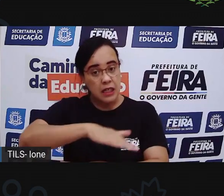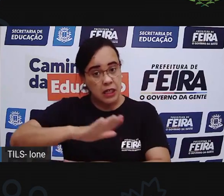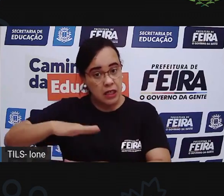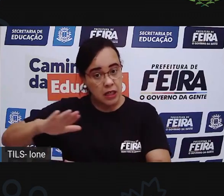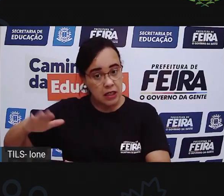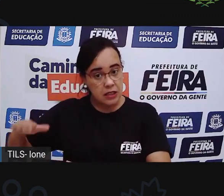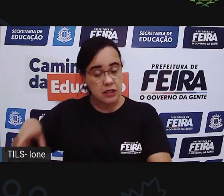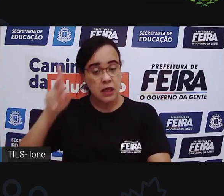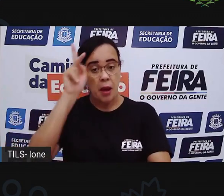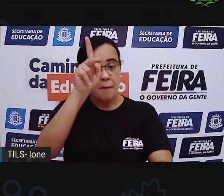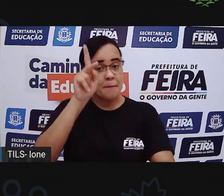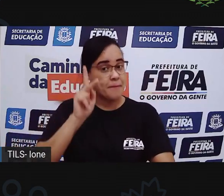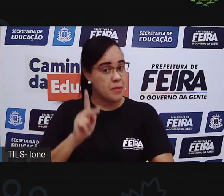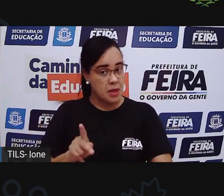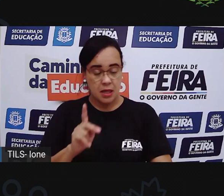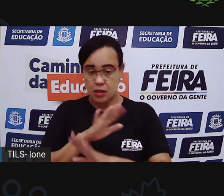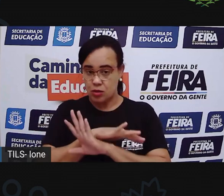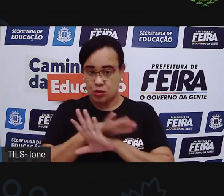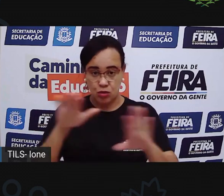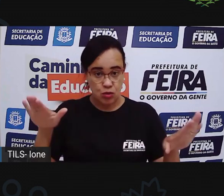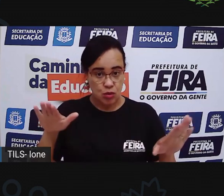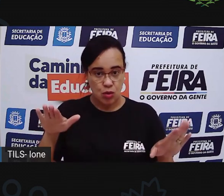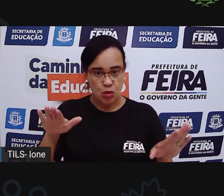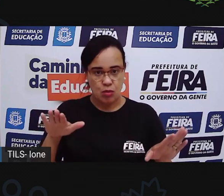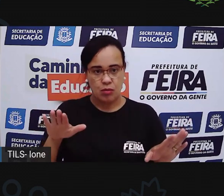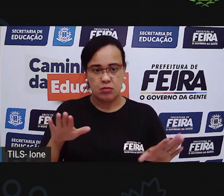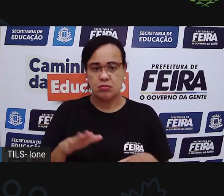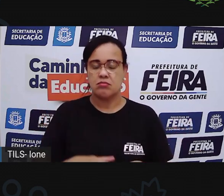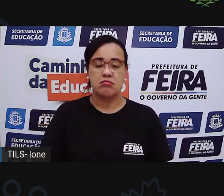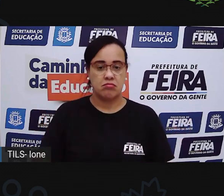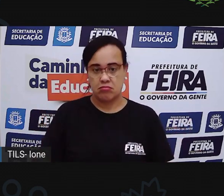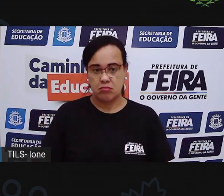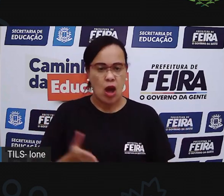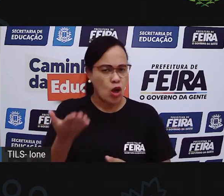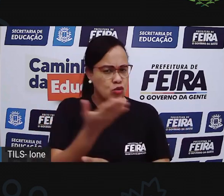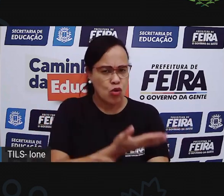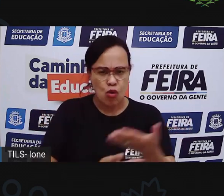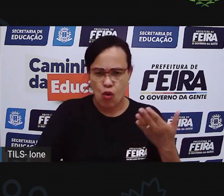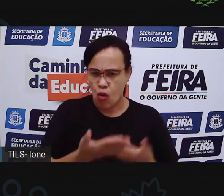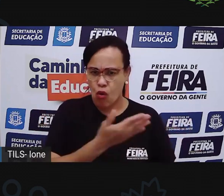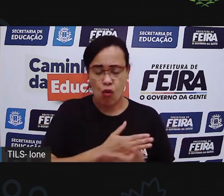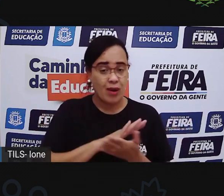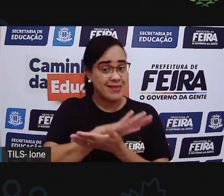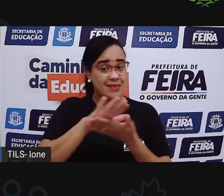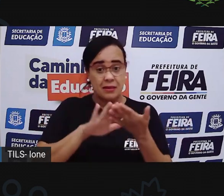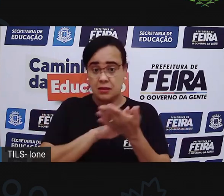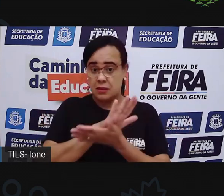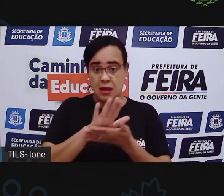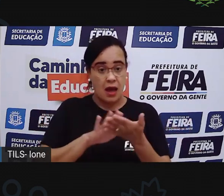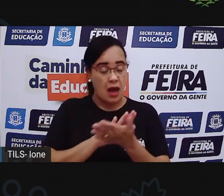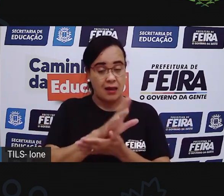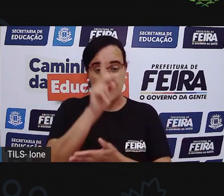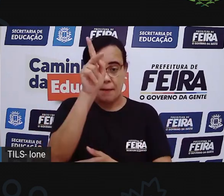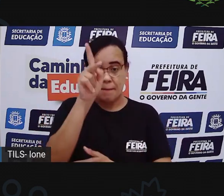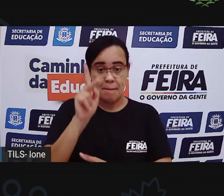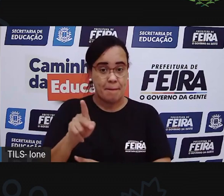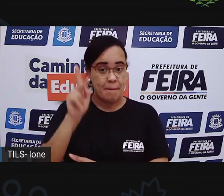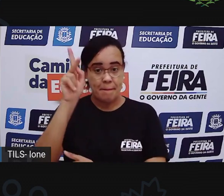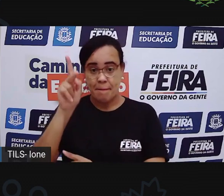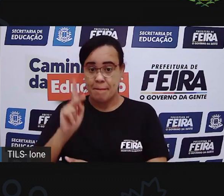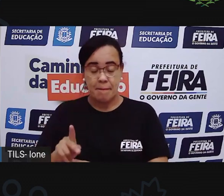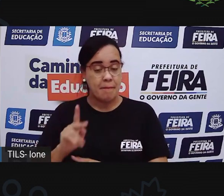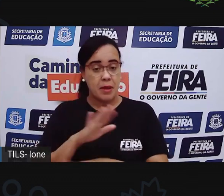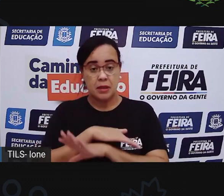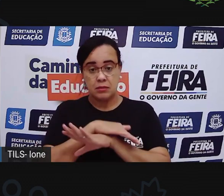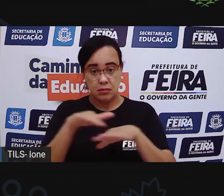seu, porque como a gente tem que soprar aqui nessa parte, né? E a gente tá num momento que tá tendo o vírus, né? Do coronavírus. Então, o ideal é